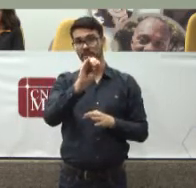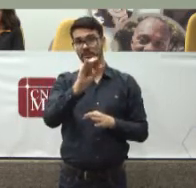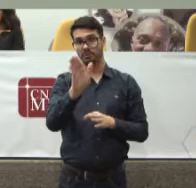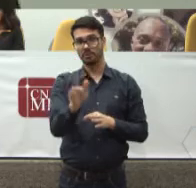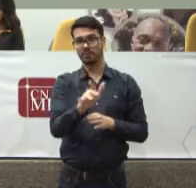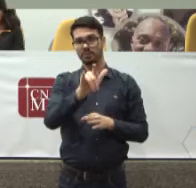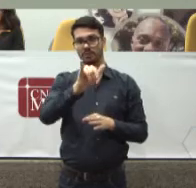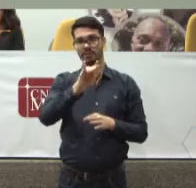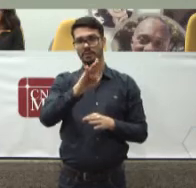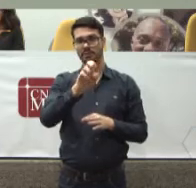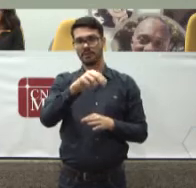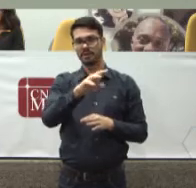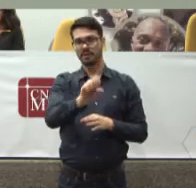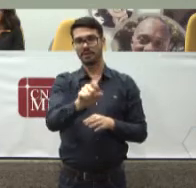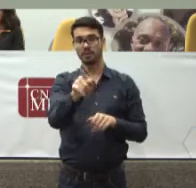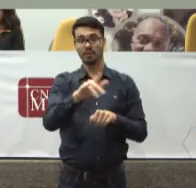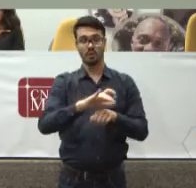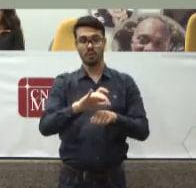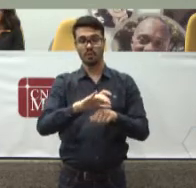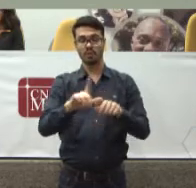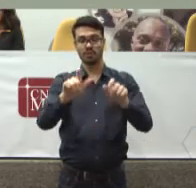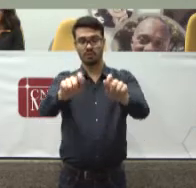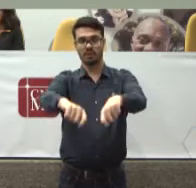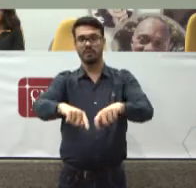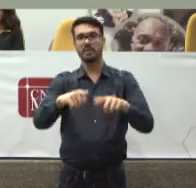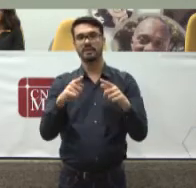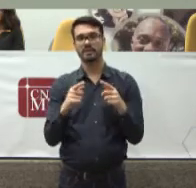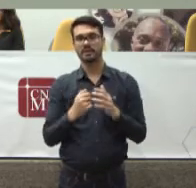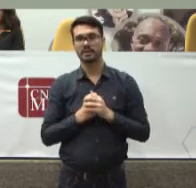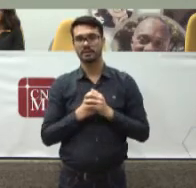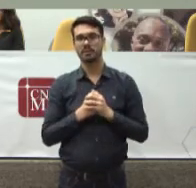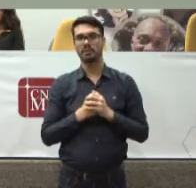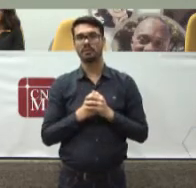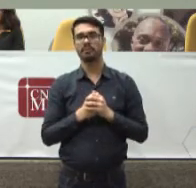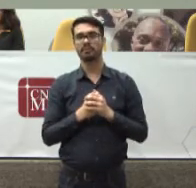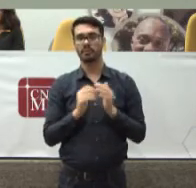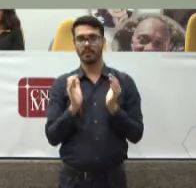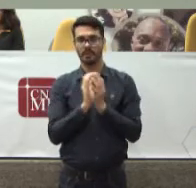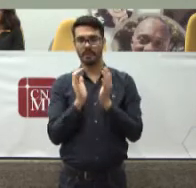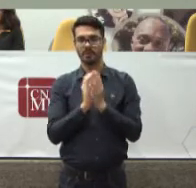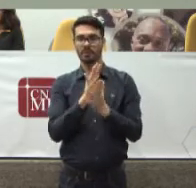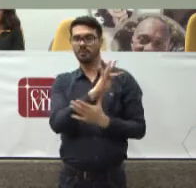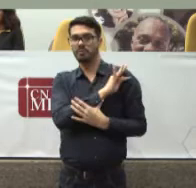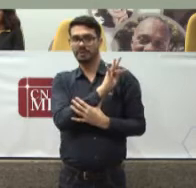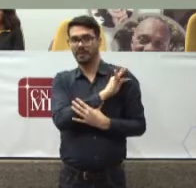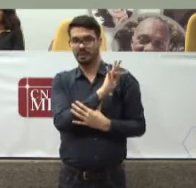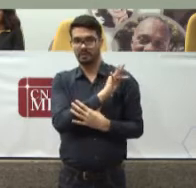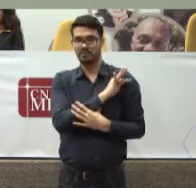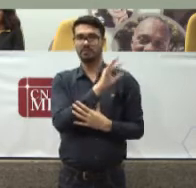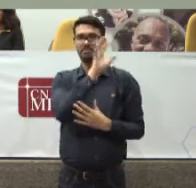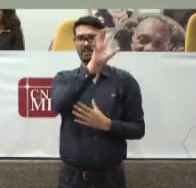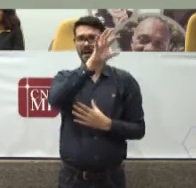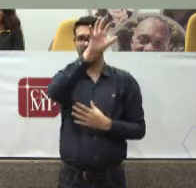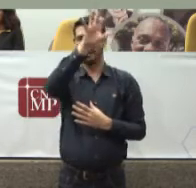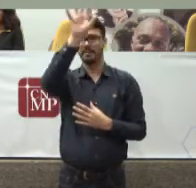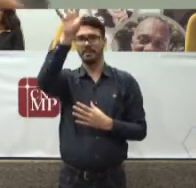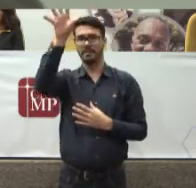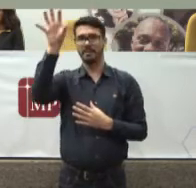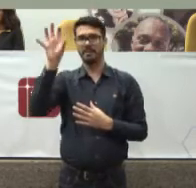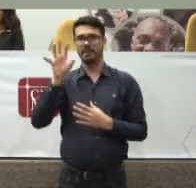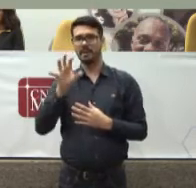curso De capacitação Para O quadro Técnico De cada unidade Da federação